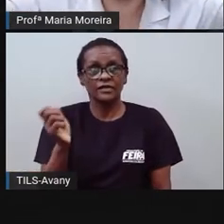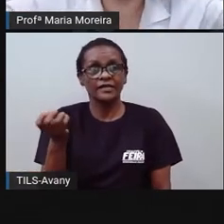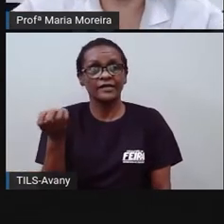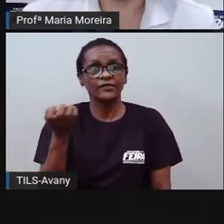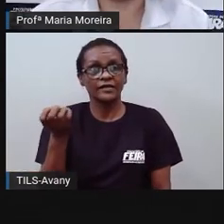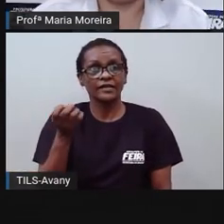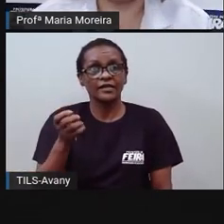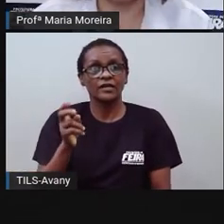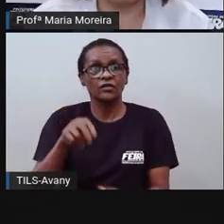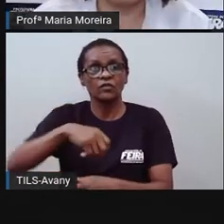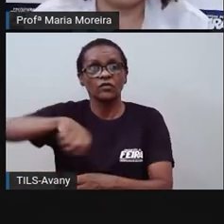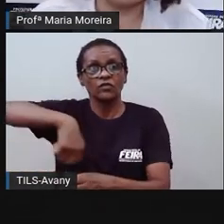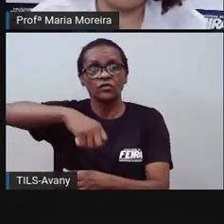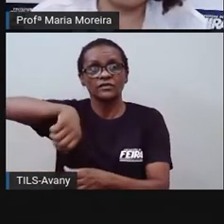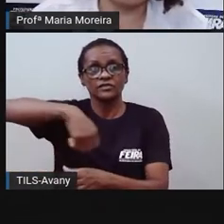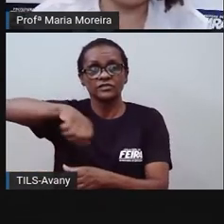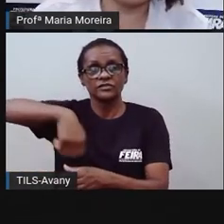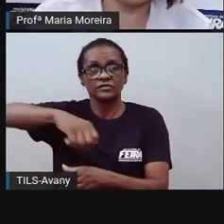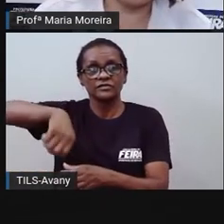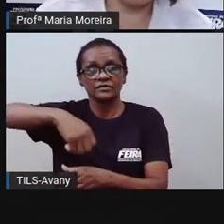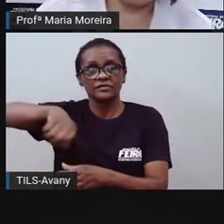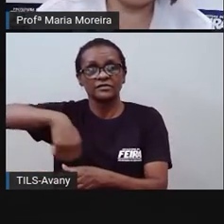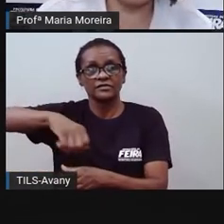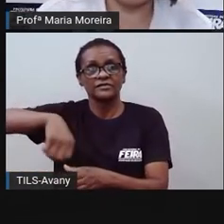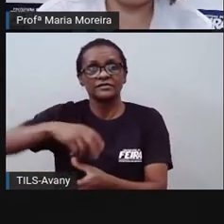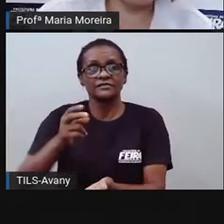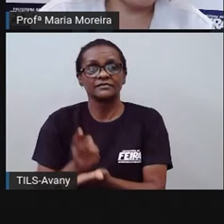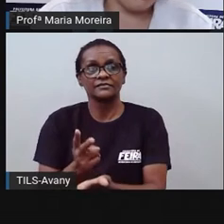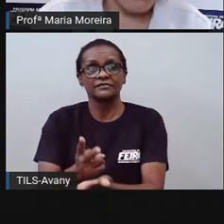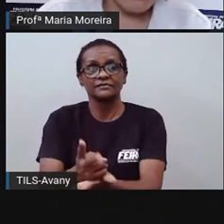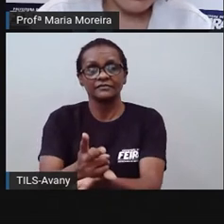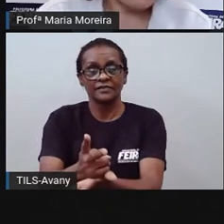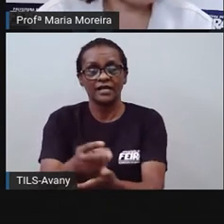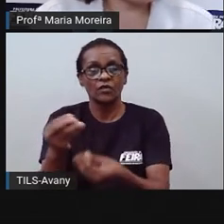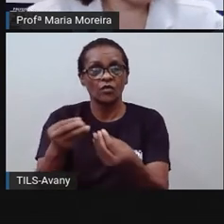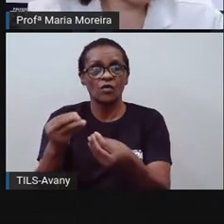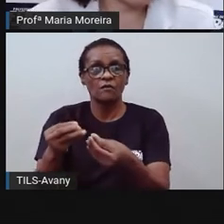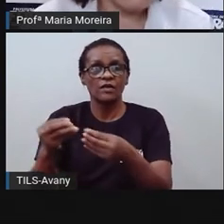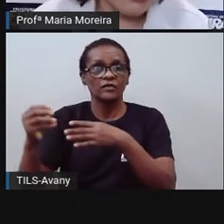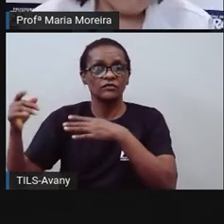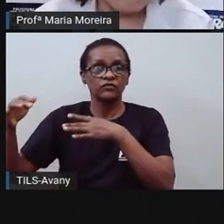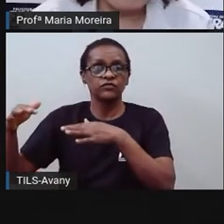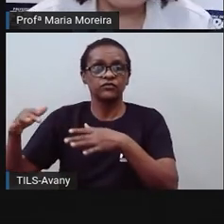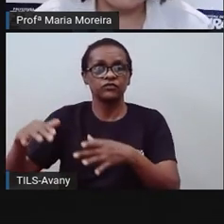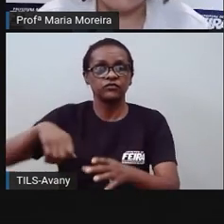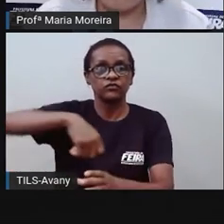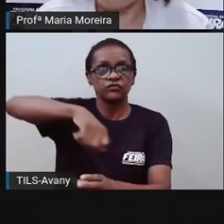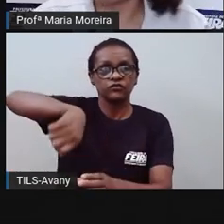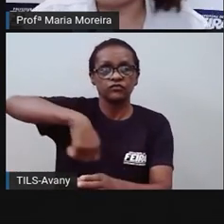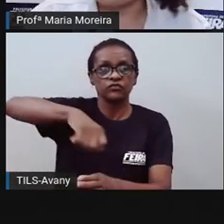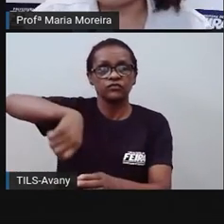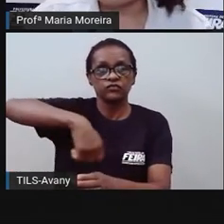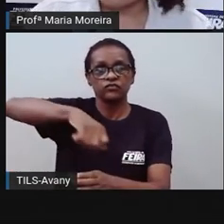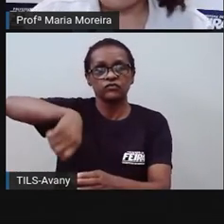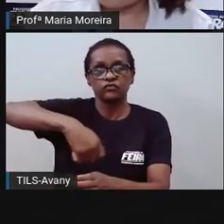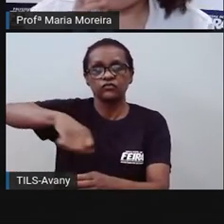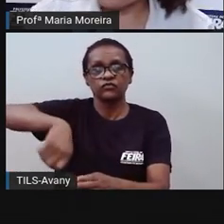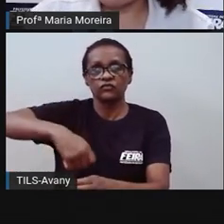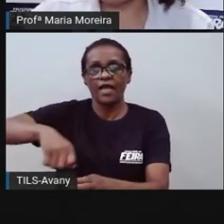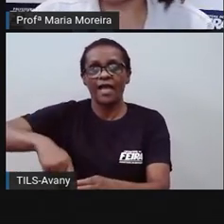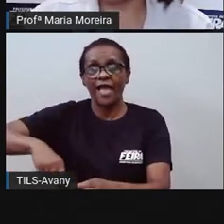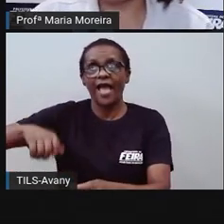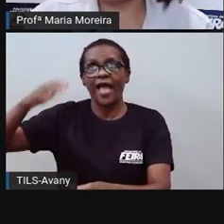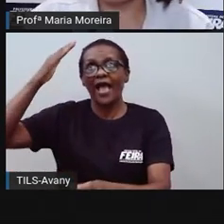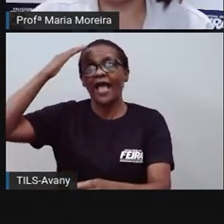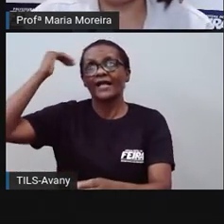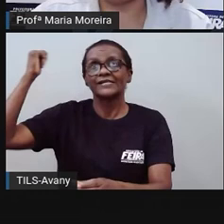ampliando aí a influência africana na alimentação. Por quê? Se Pró Maria vai fazer uma comida, ela vai